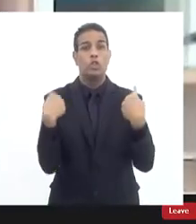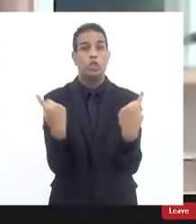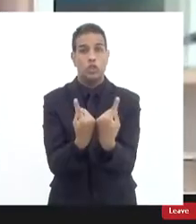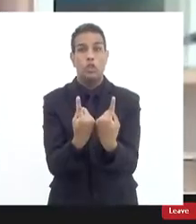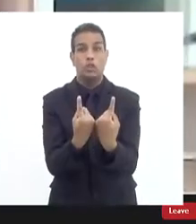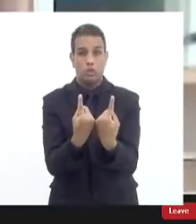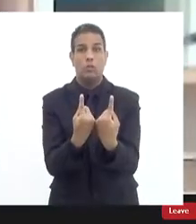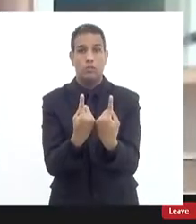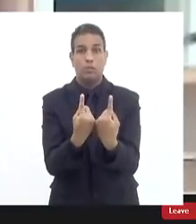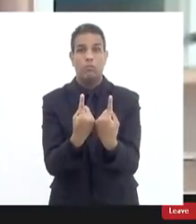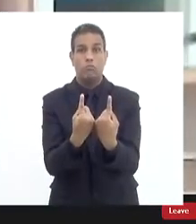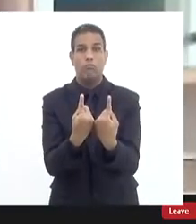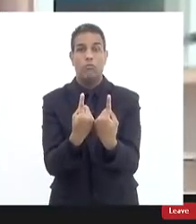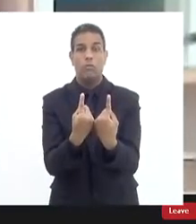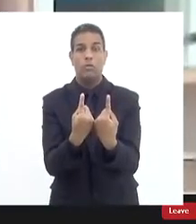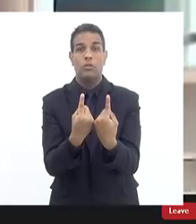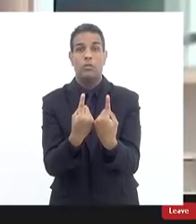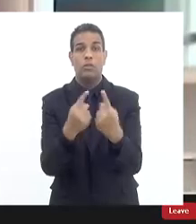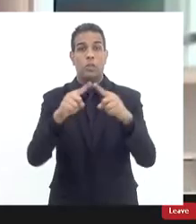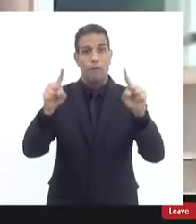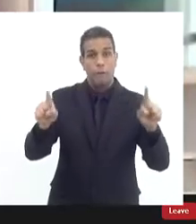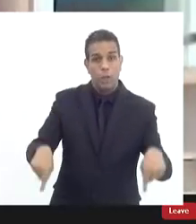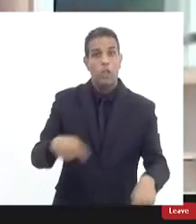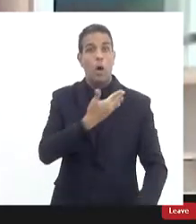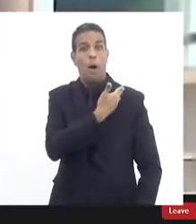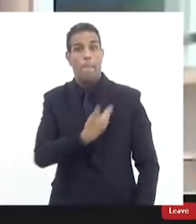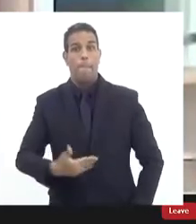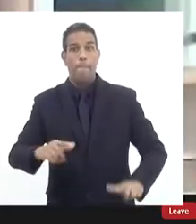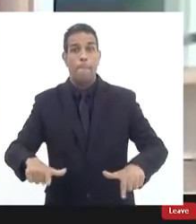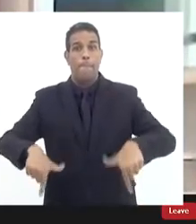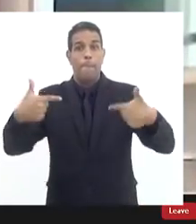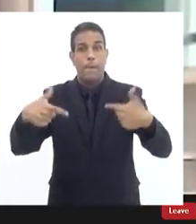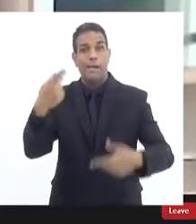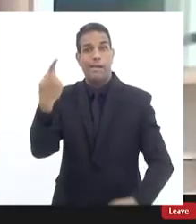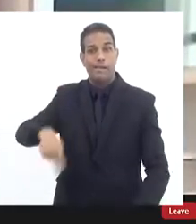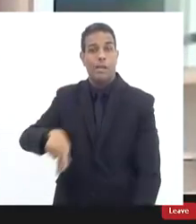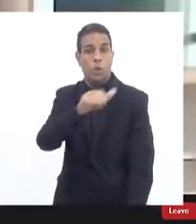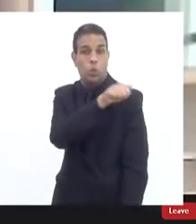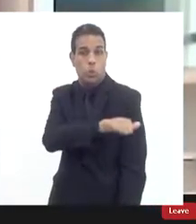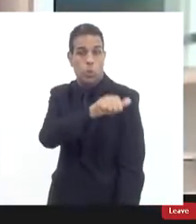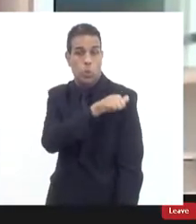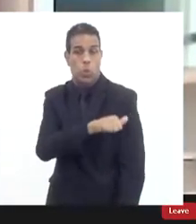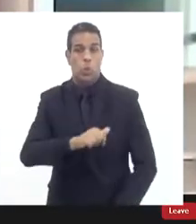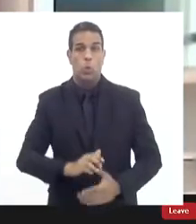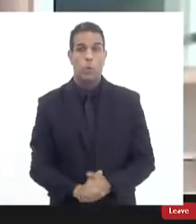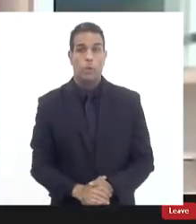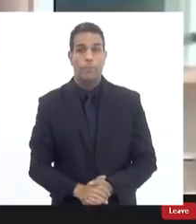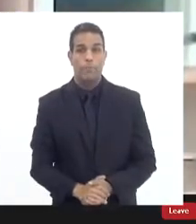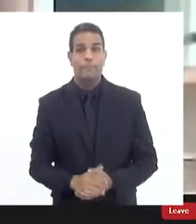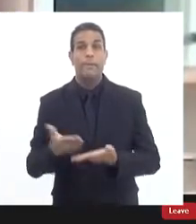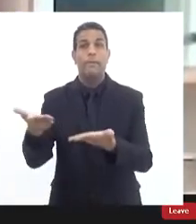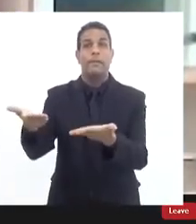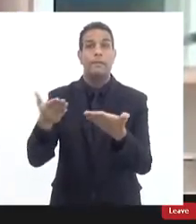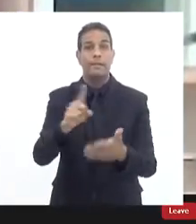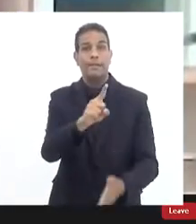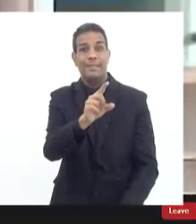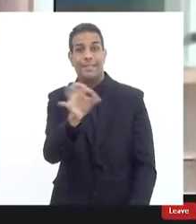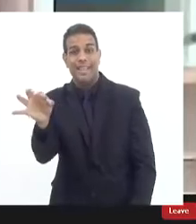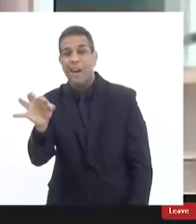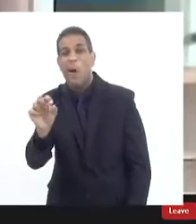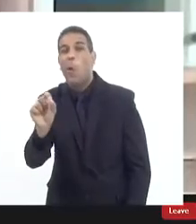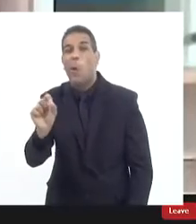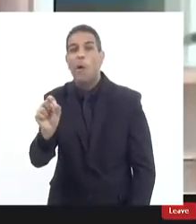envolvidos diretamente na gestão da segurança pública no nosso estado contou com 100 buscas